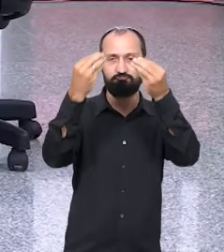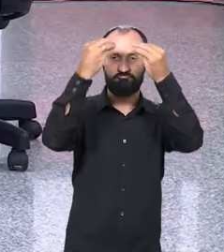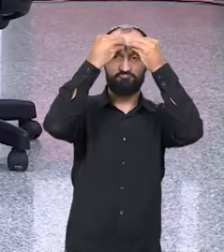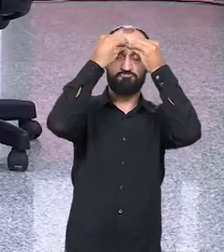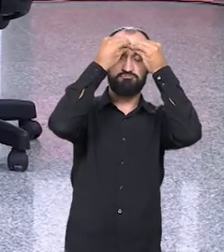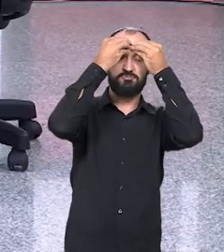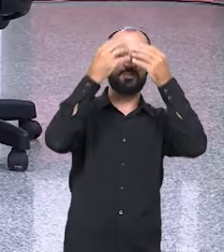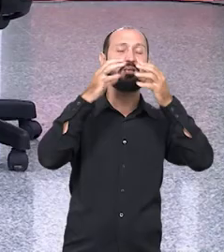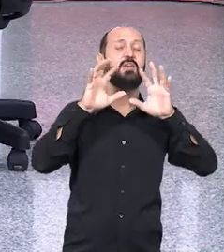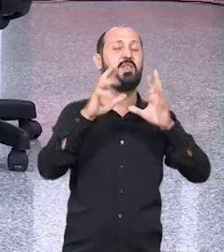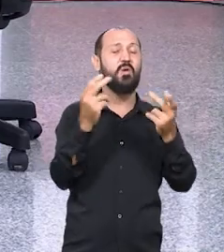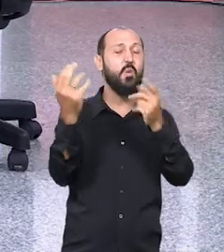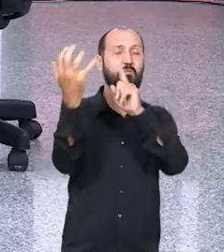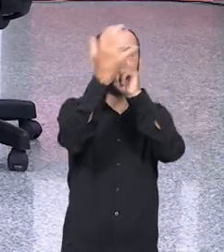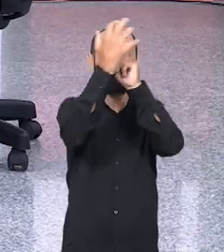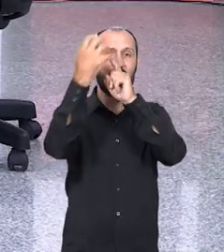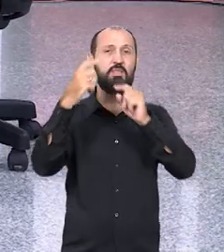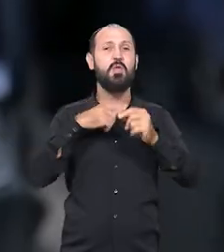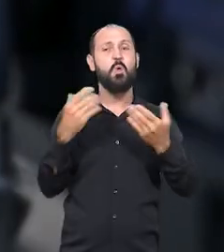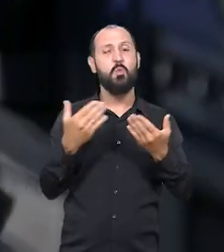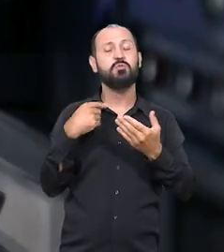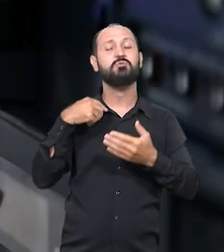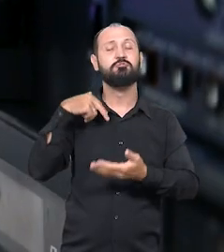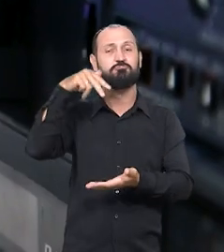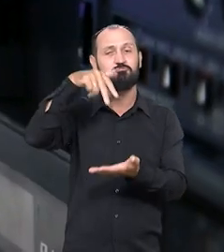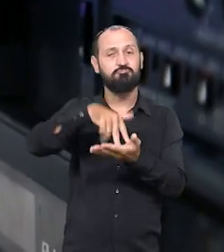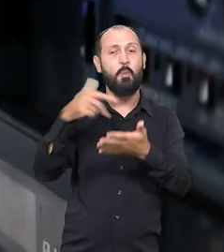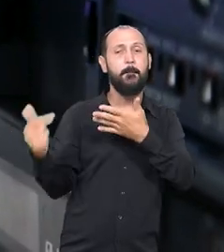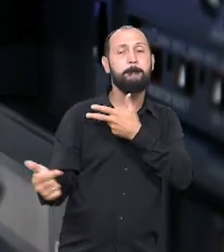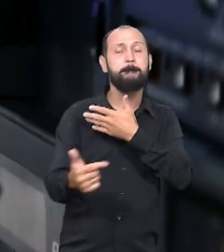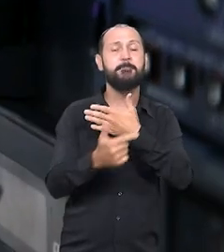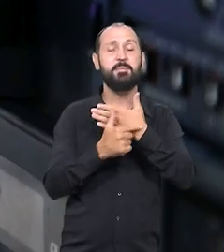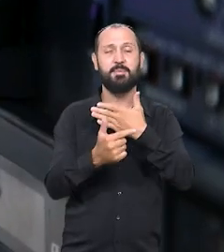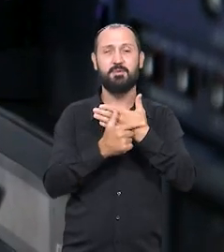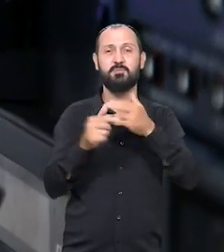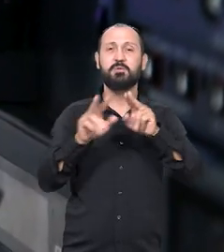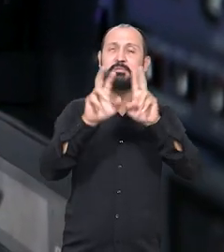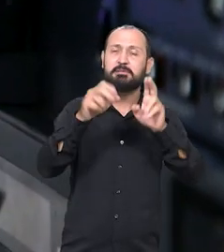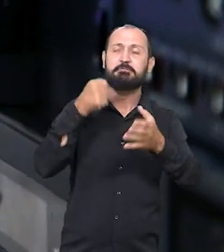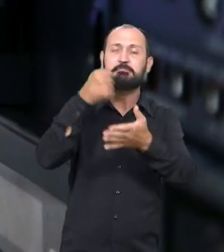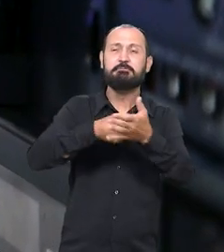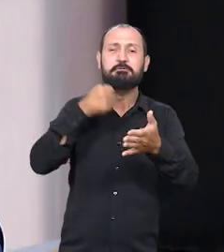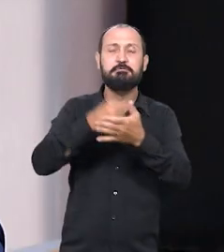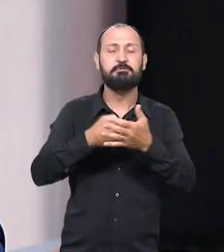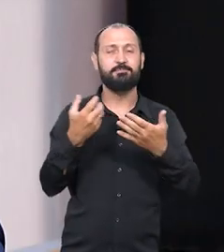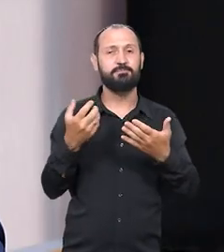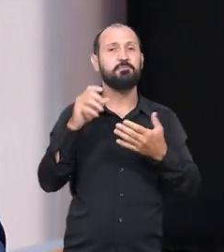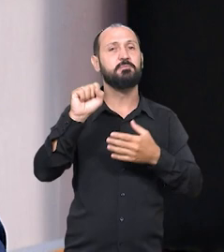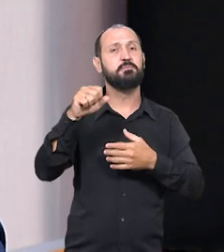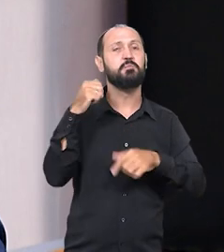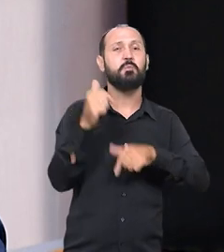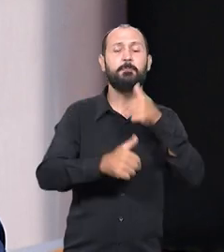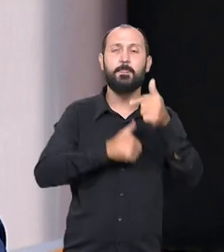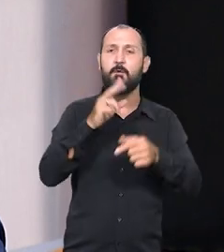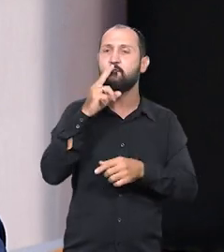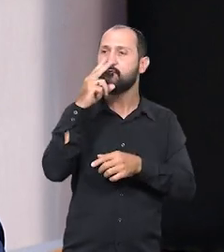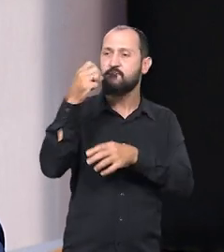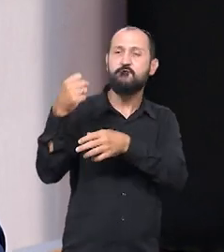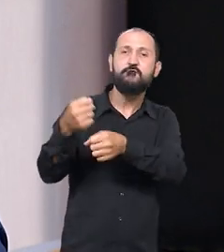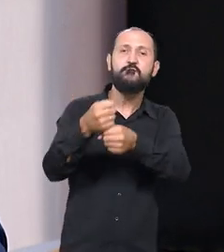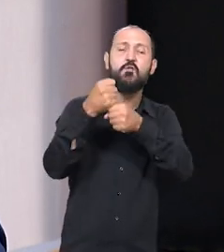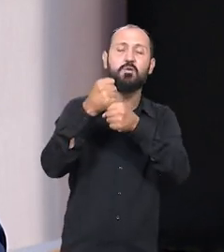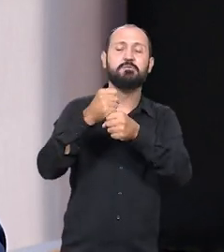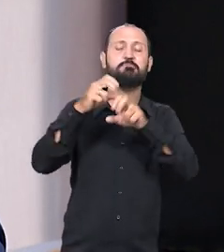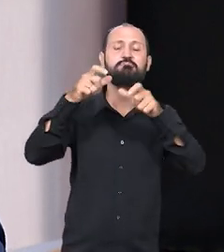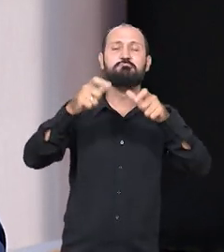dessa forma como acontece no Brasil. Esse é o meu papel aqui dentro, defender essas pautas de forma muito clara, né? E atuar muito firme